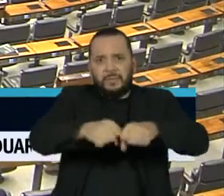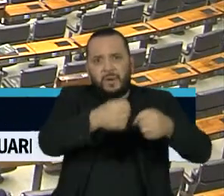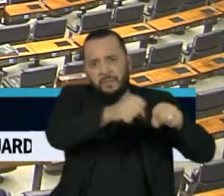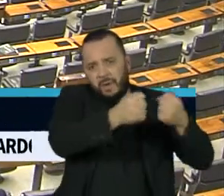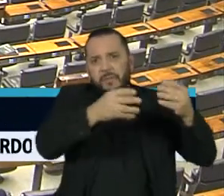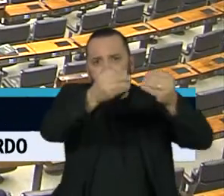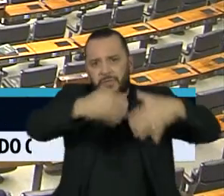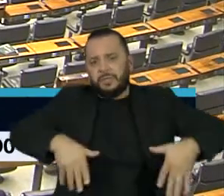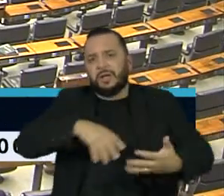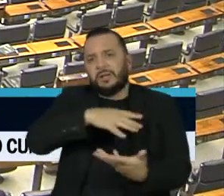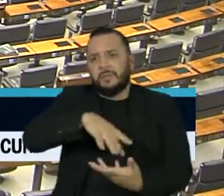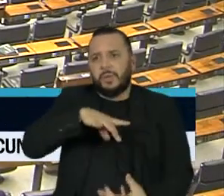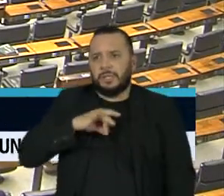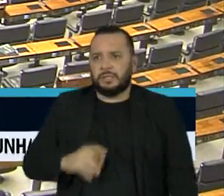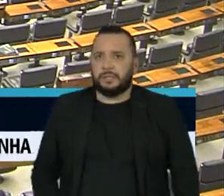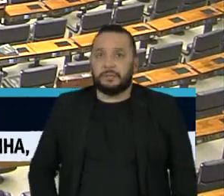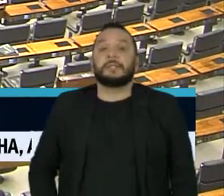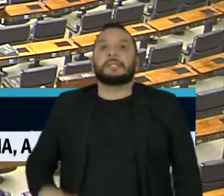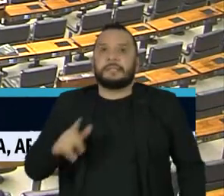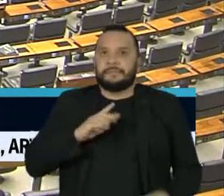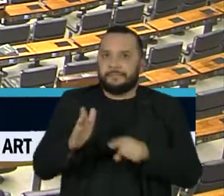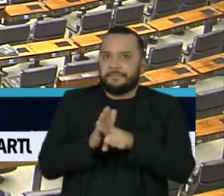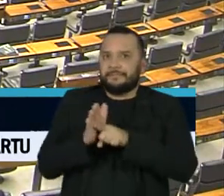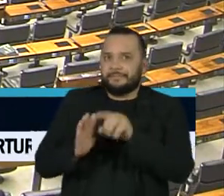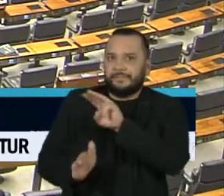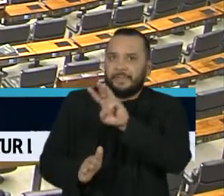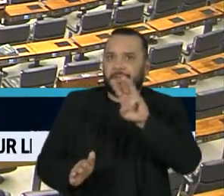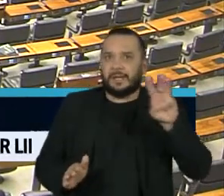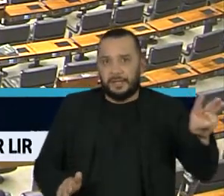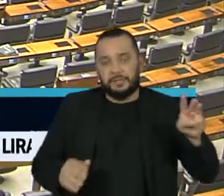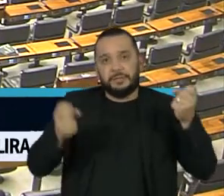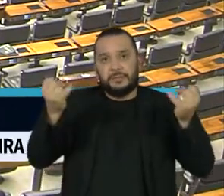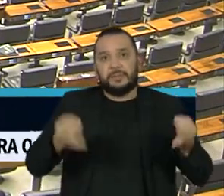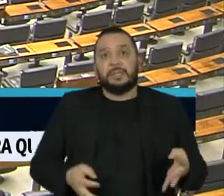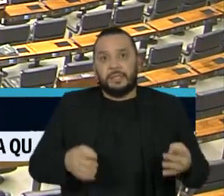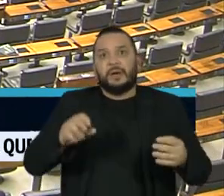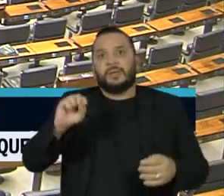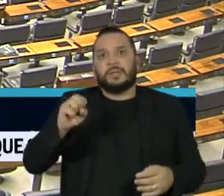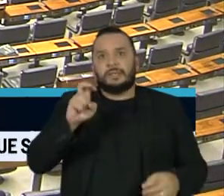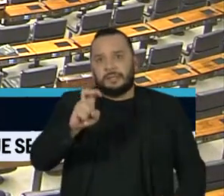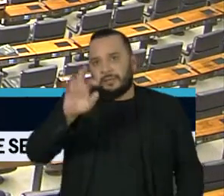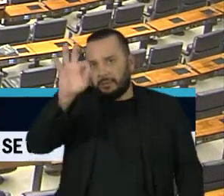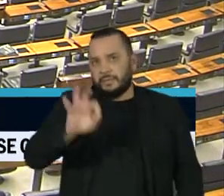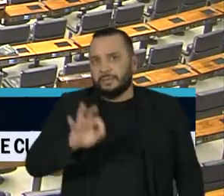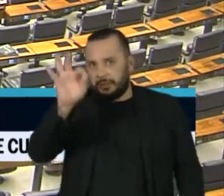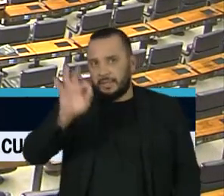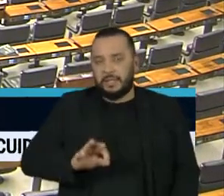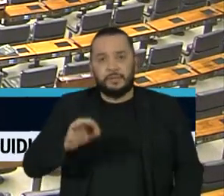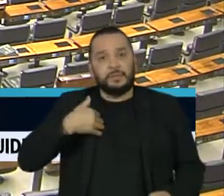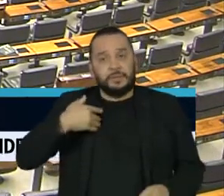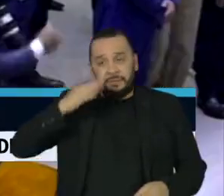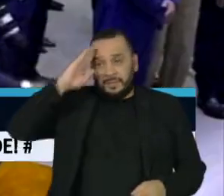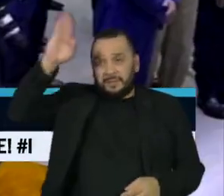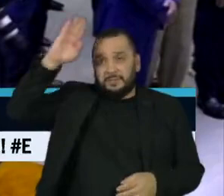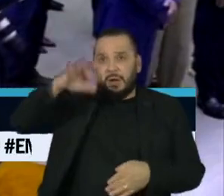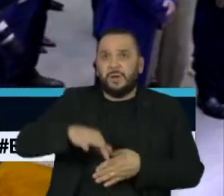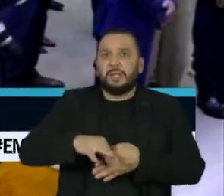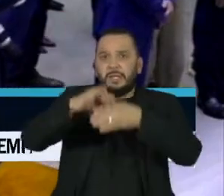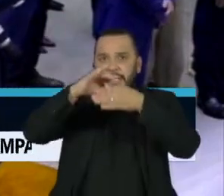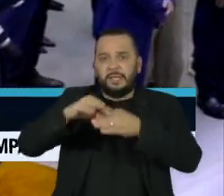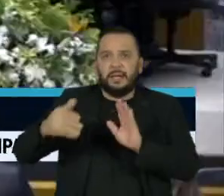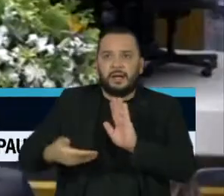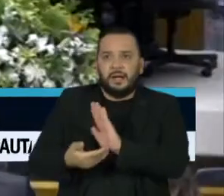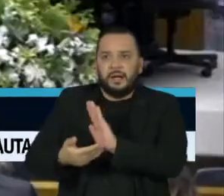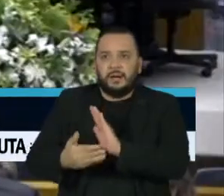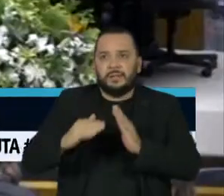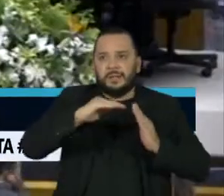Segundo pesquisa do site Congresso em Foco, quase 85% dos 64 principais líderes da Câmara e do Senado